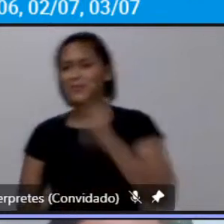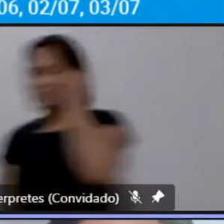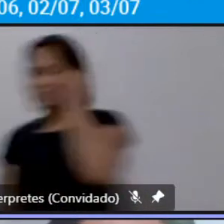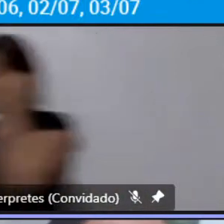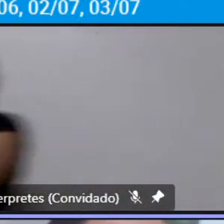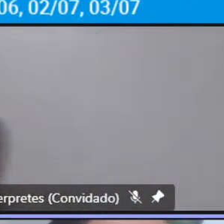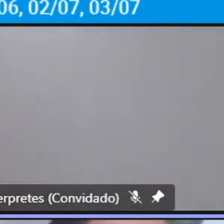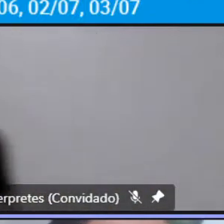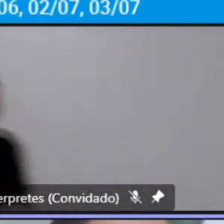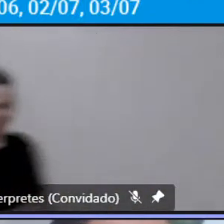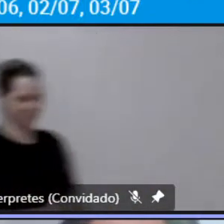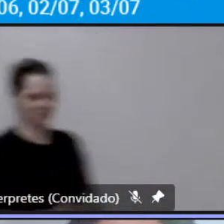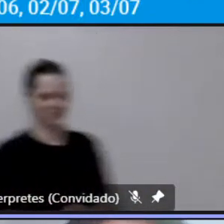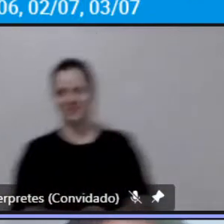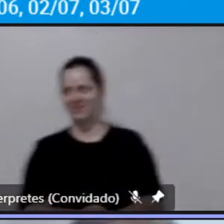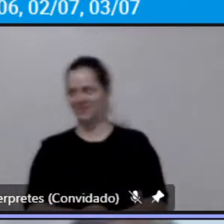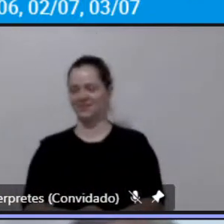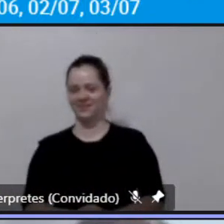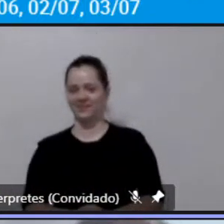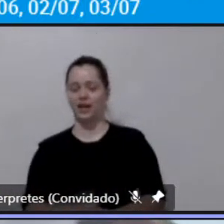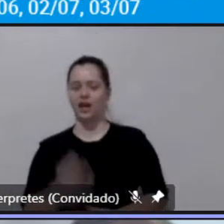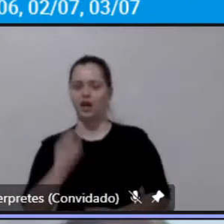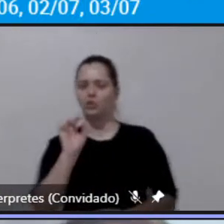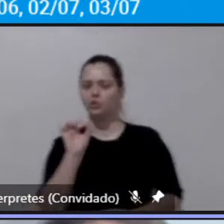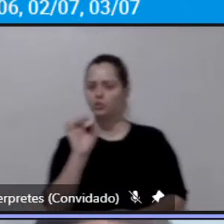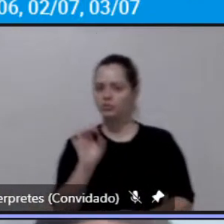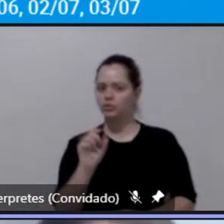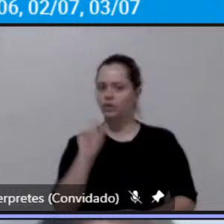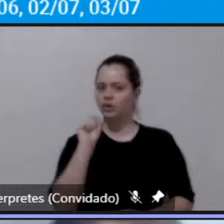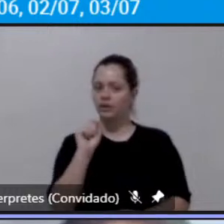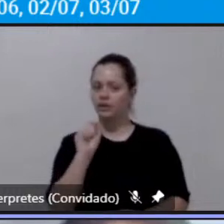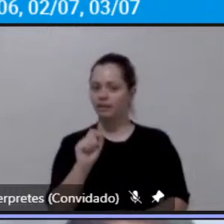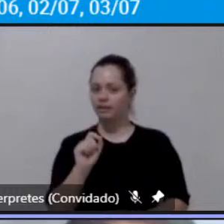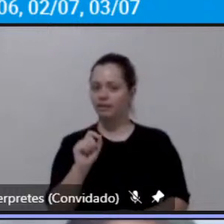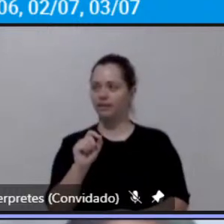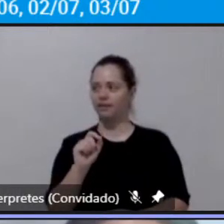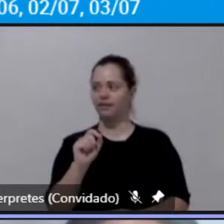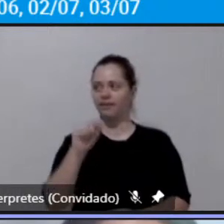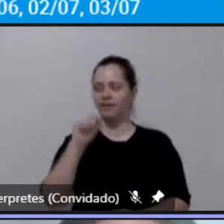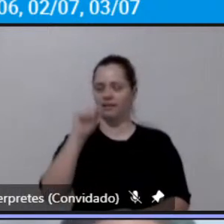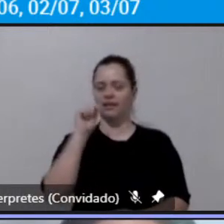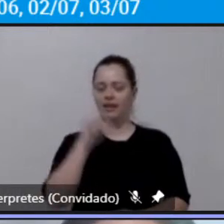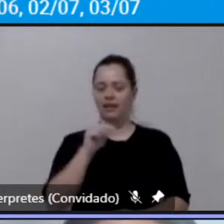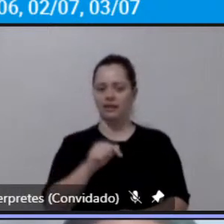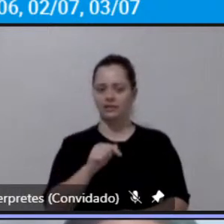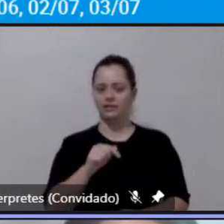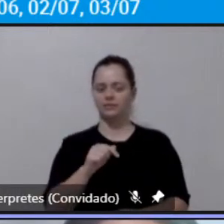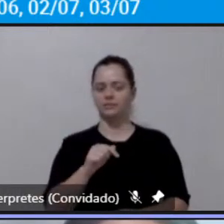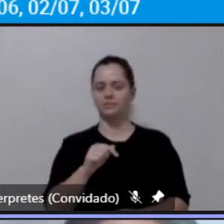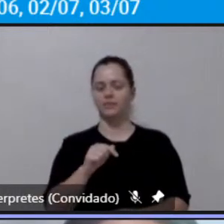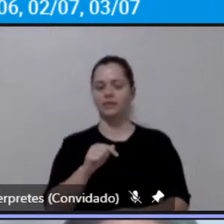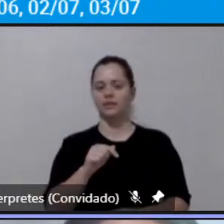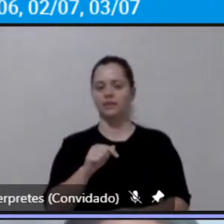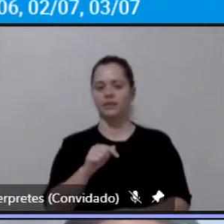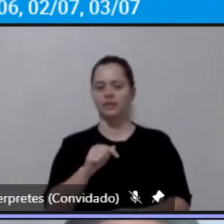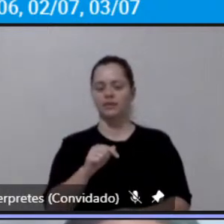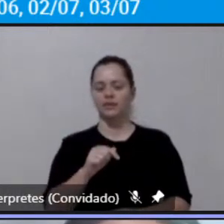só que esse esse tripé né esse